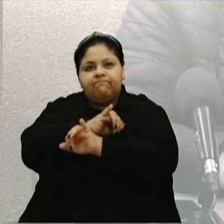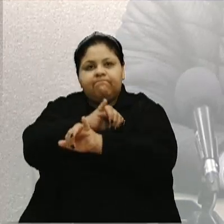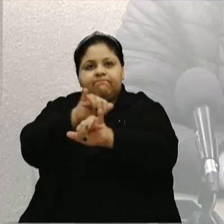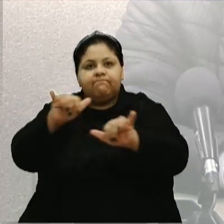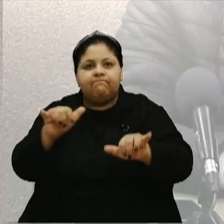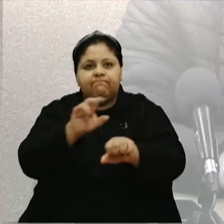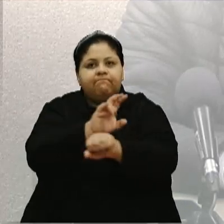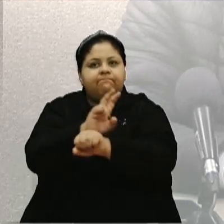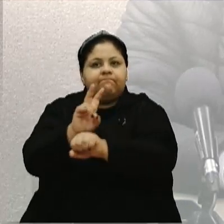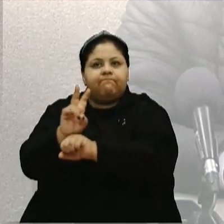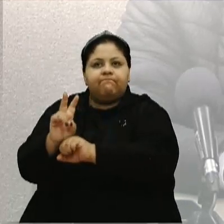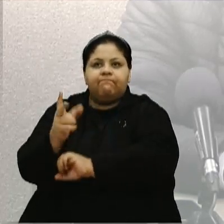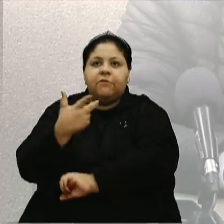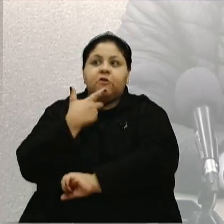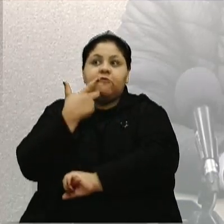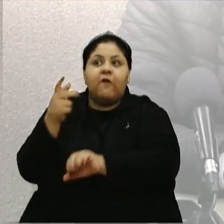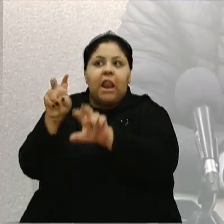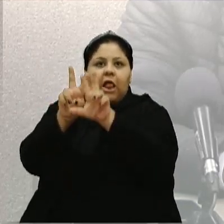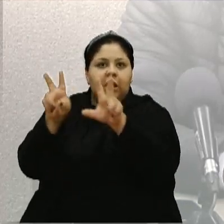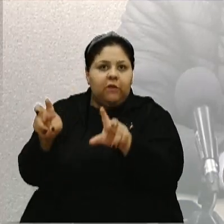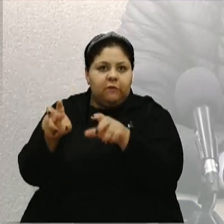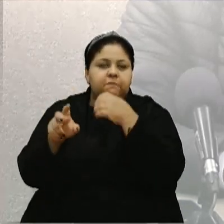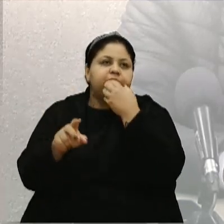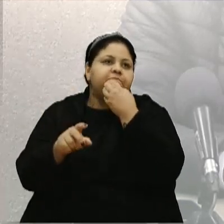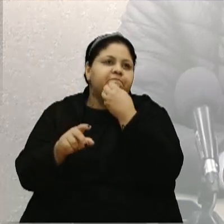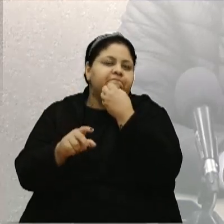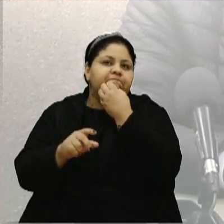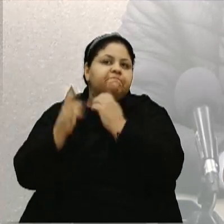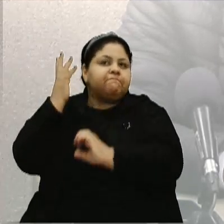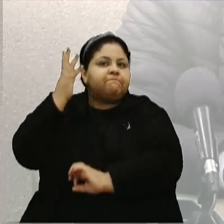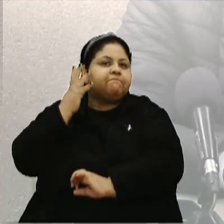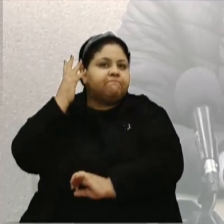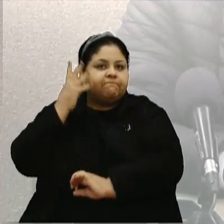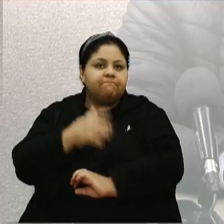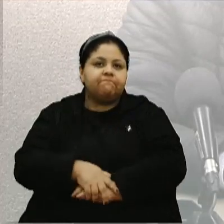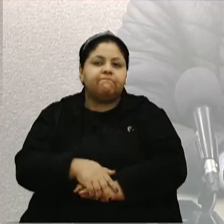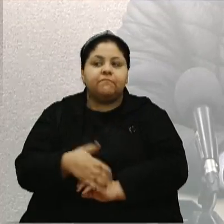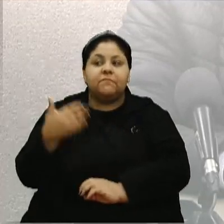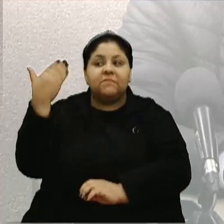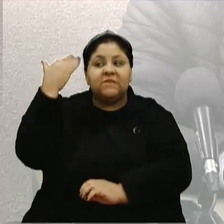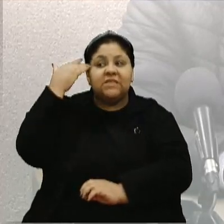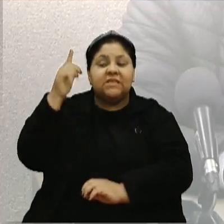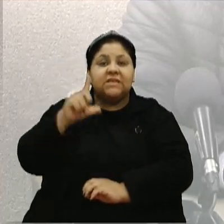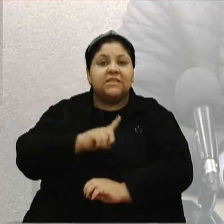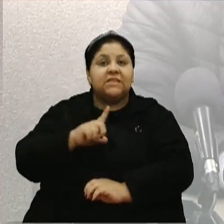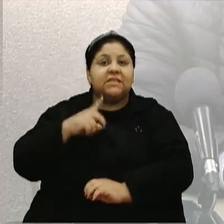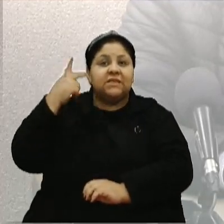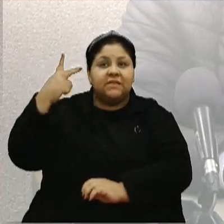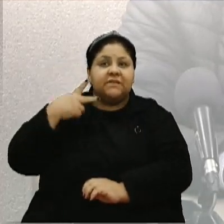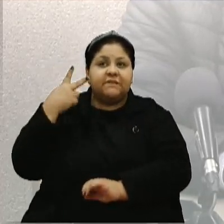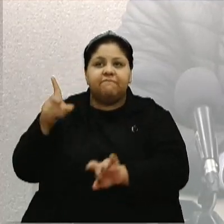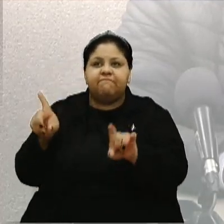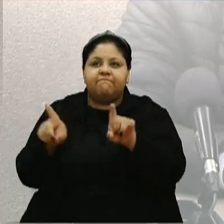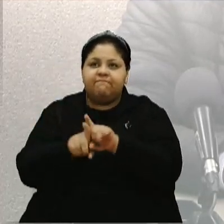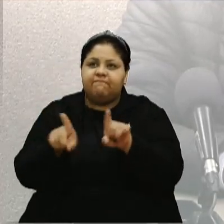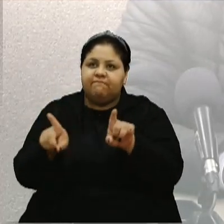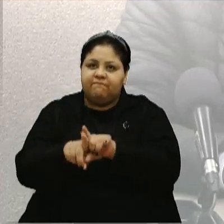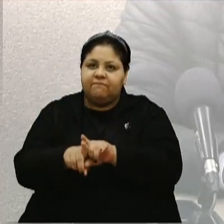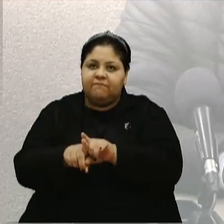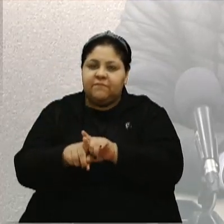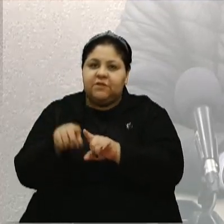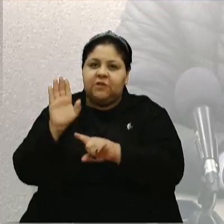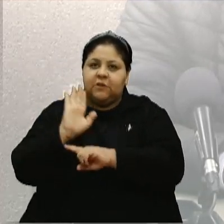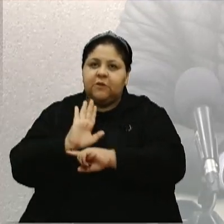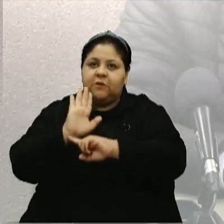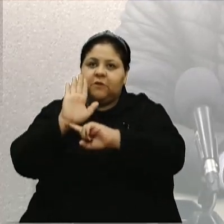preventivas, falar a respeito desse assunto, palestras. Sabemos que tivemos uma política também que auxiliou